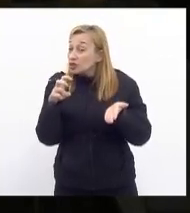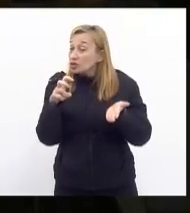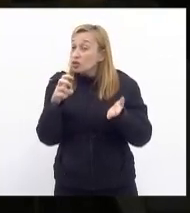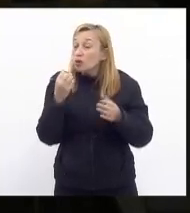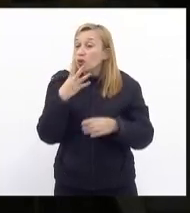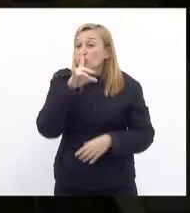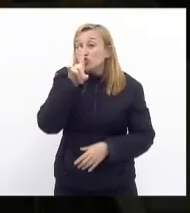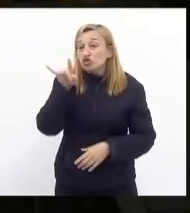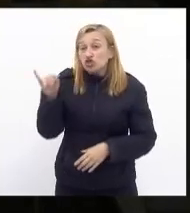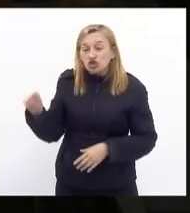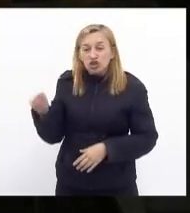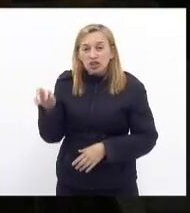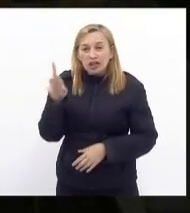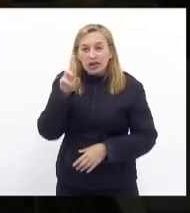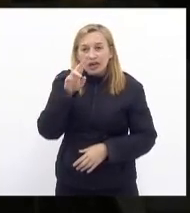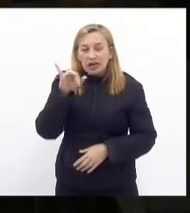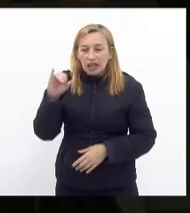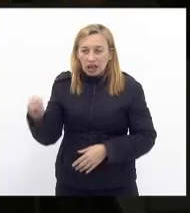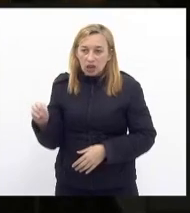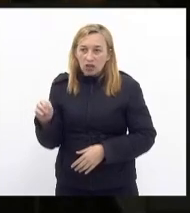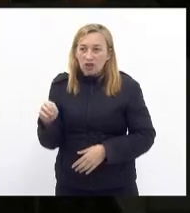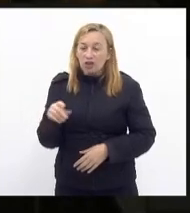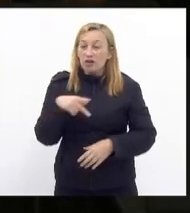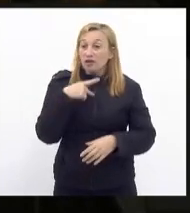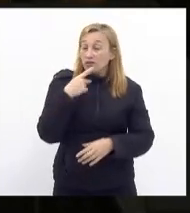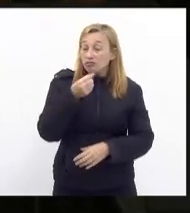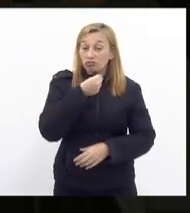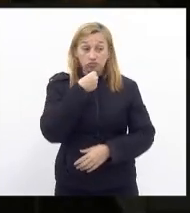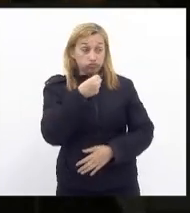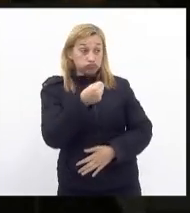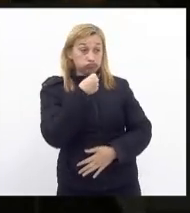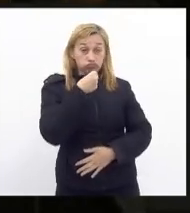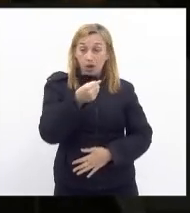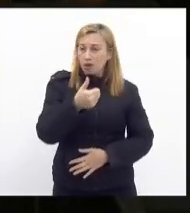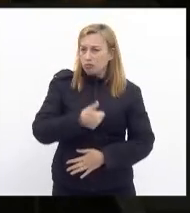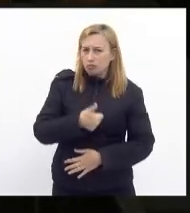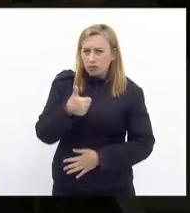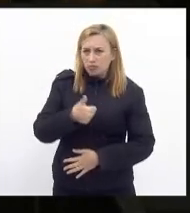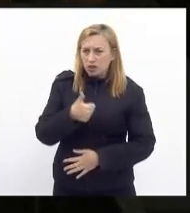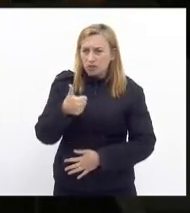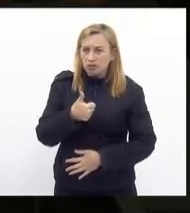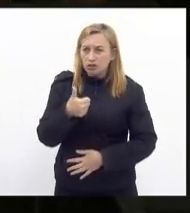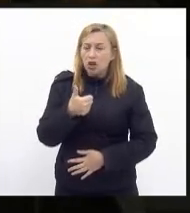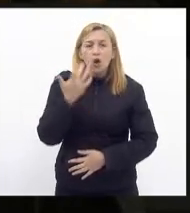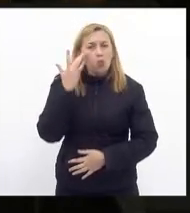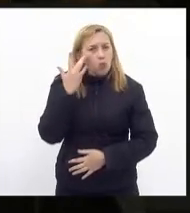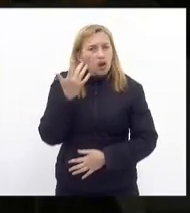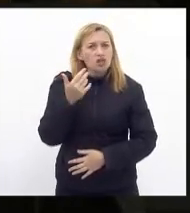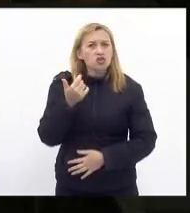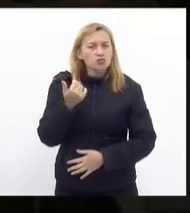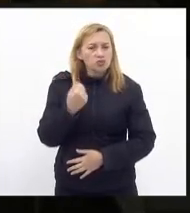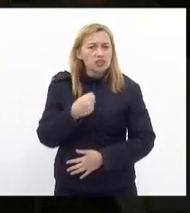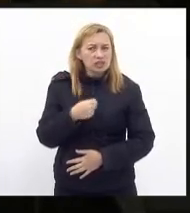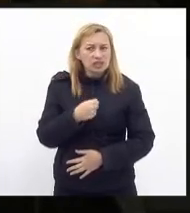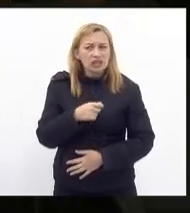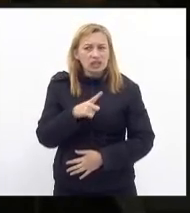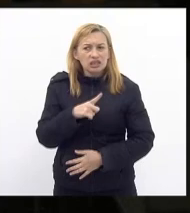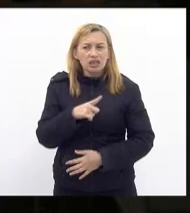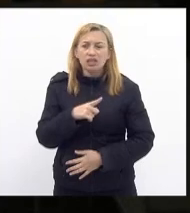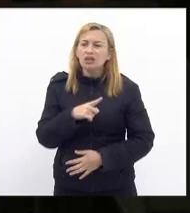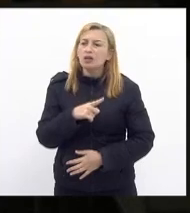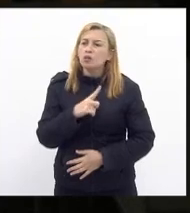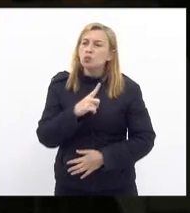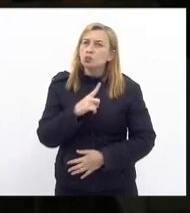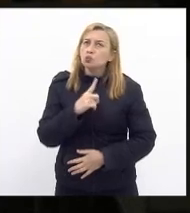Dia Rio fazendo a sua alocução dando a sua entrevista em primeiro lugar eu acho que teria que ter havido deputada Marta Rocha